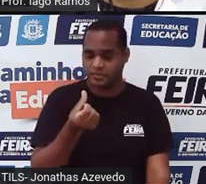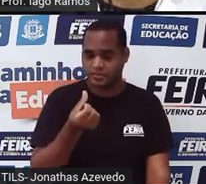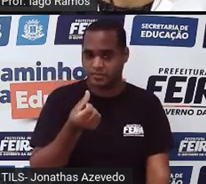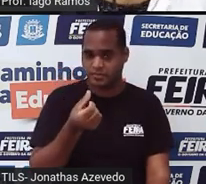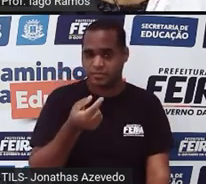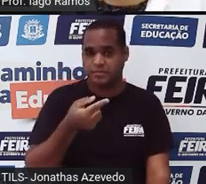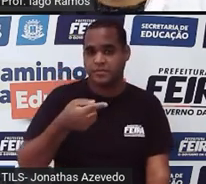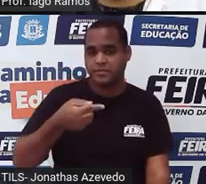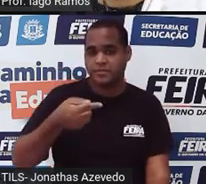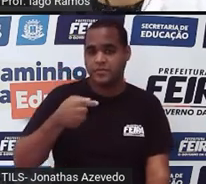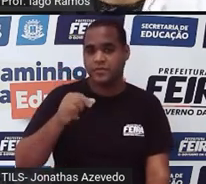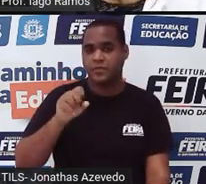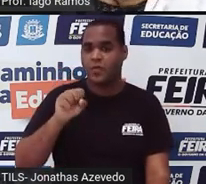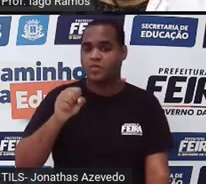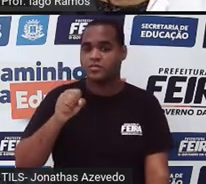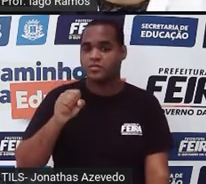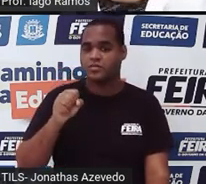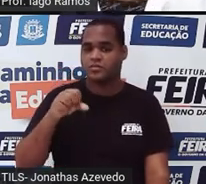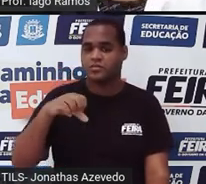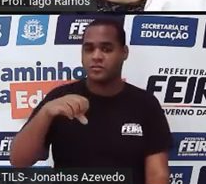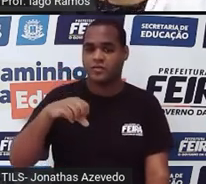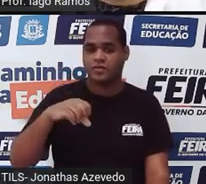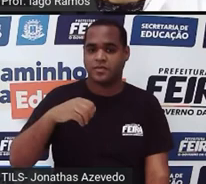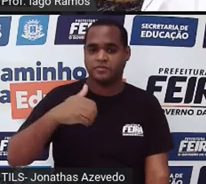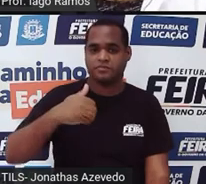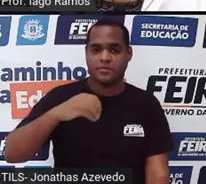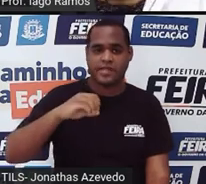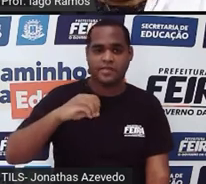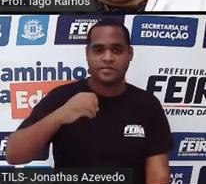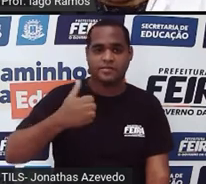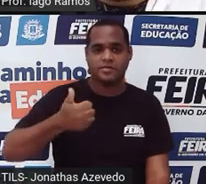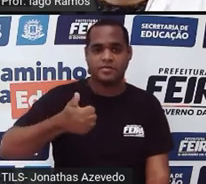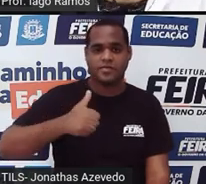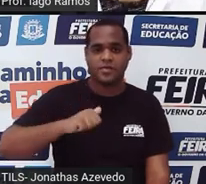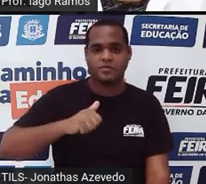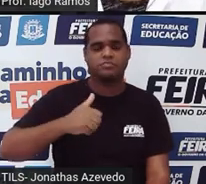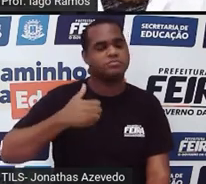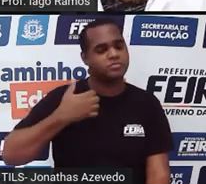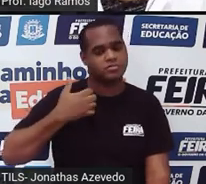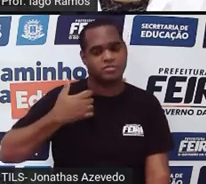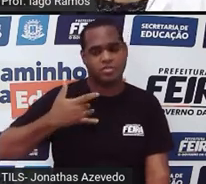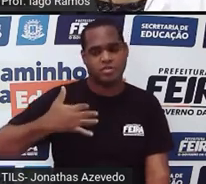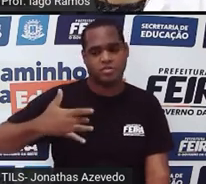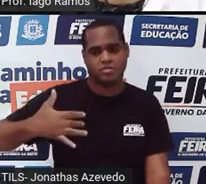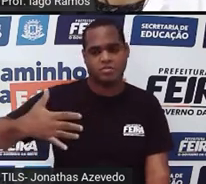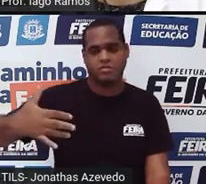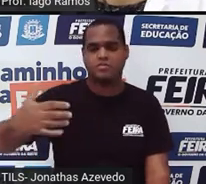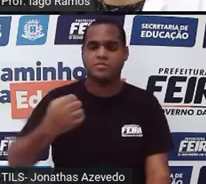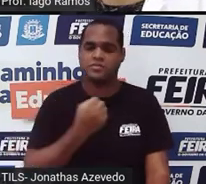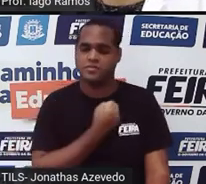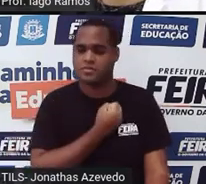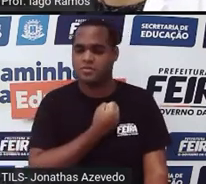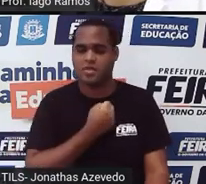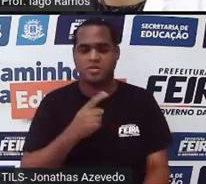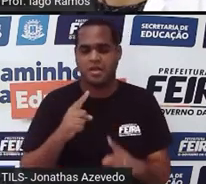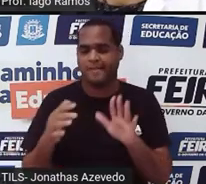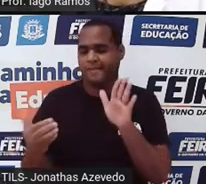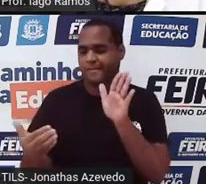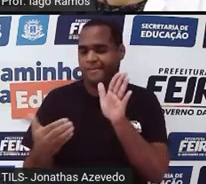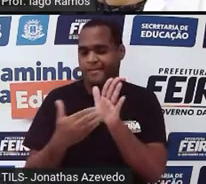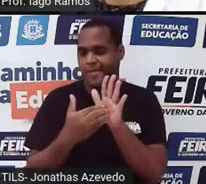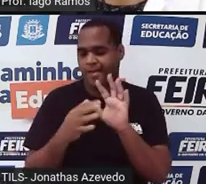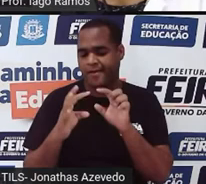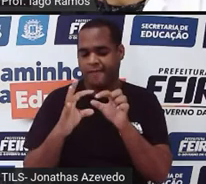Seis. Sete. Oito. Nove. Dez. E isso aí continua até onde a gente conseguir